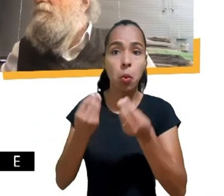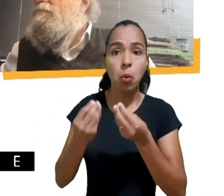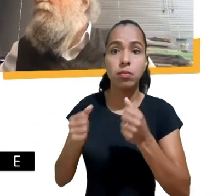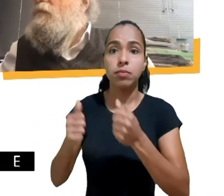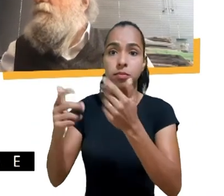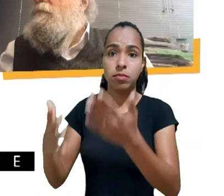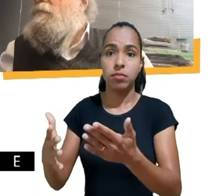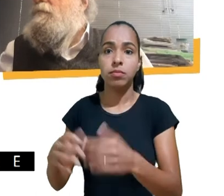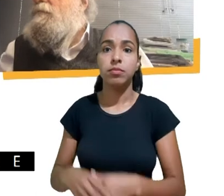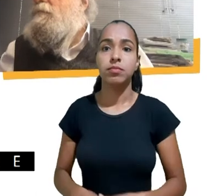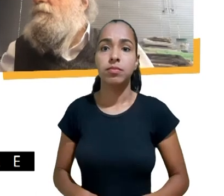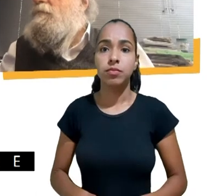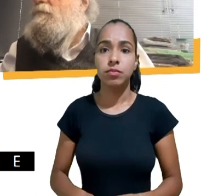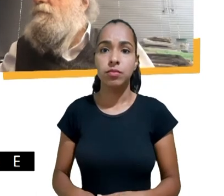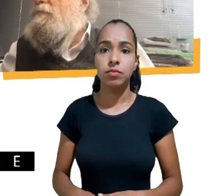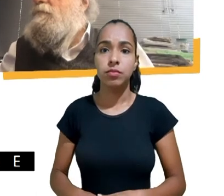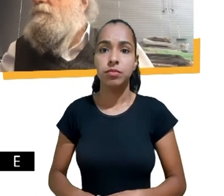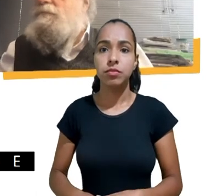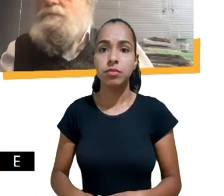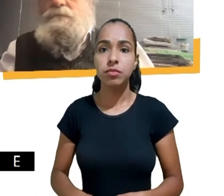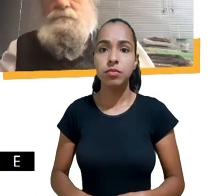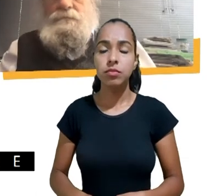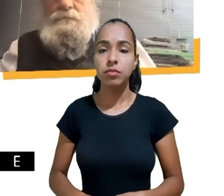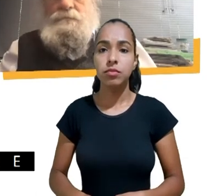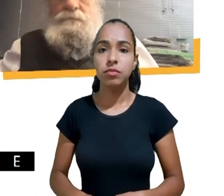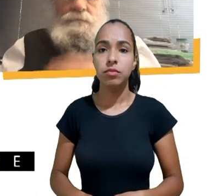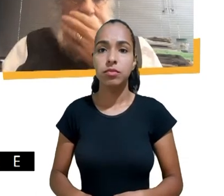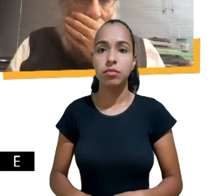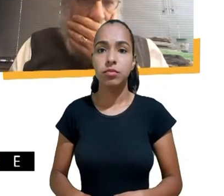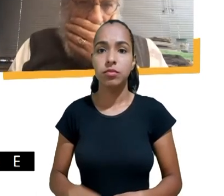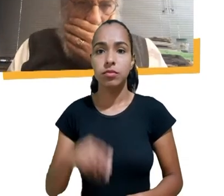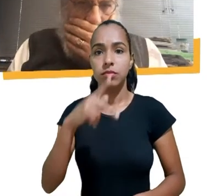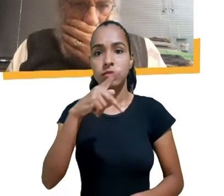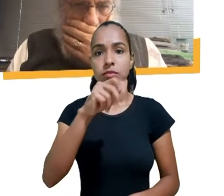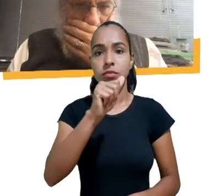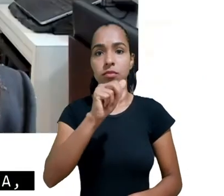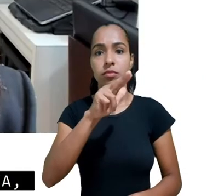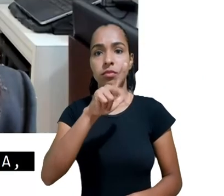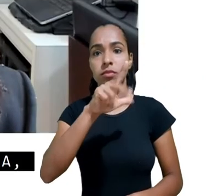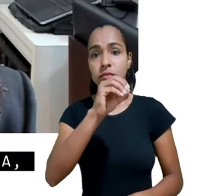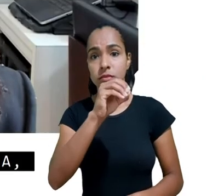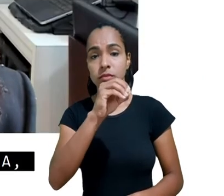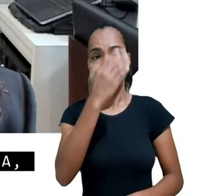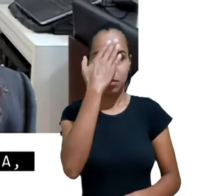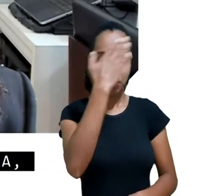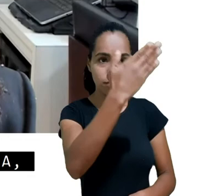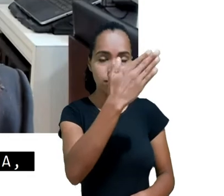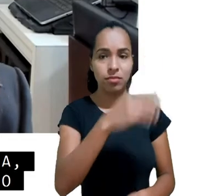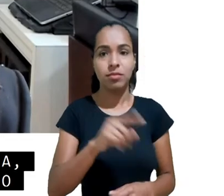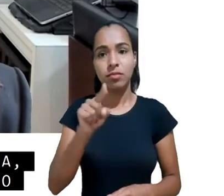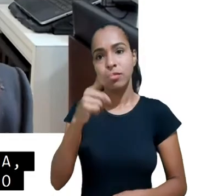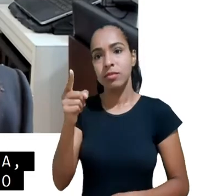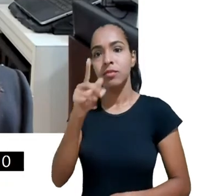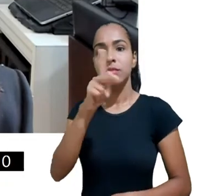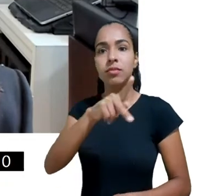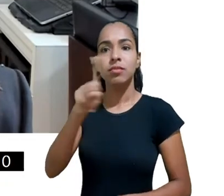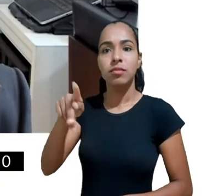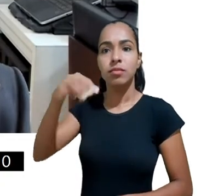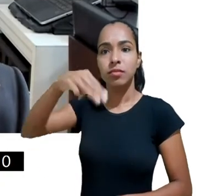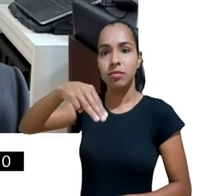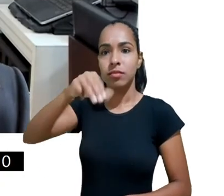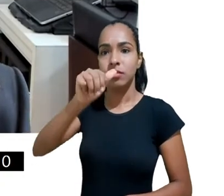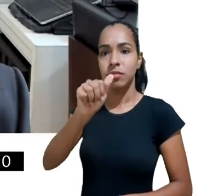maravilha Paulo muito obrigada agora eu passo a palavra à professora Marina difícil falar depois de tantas